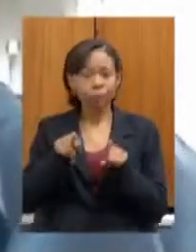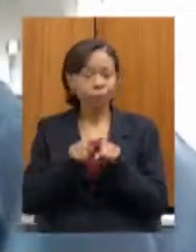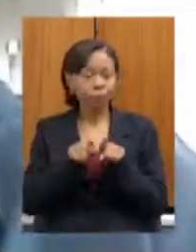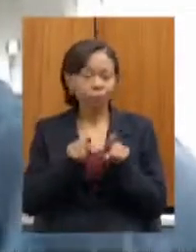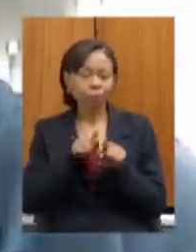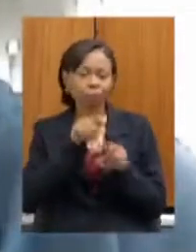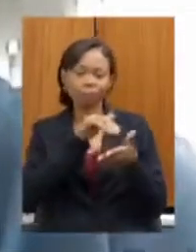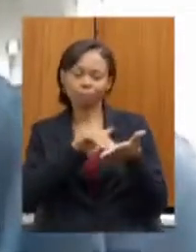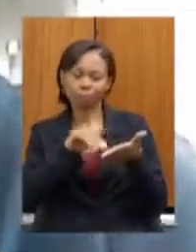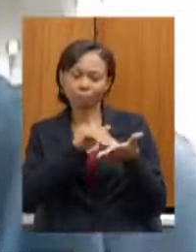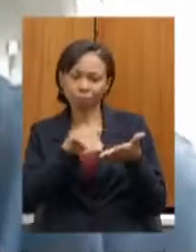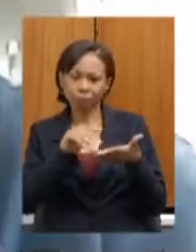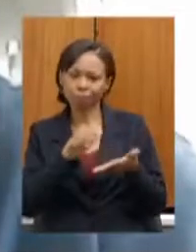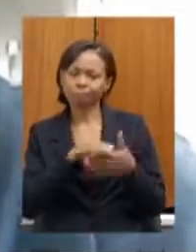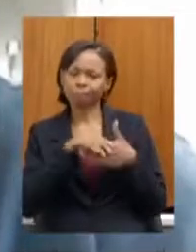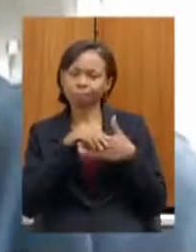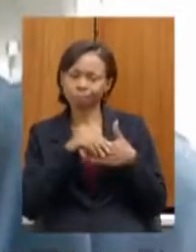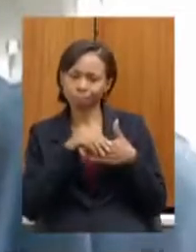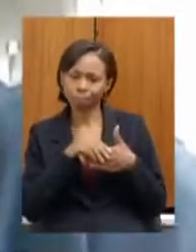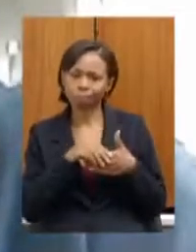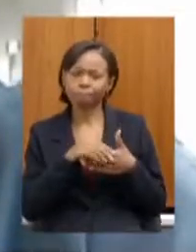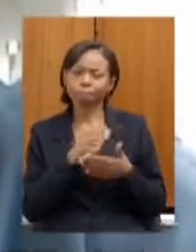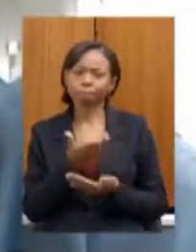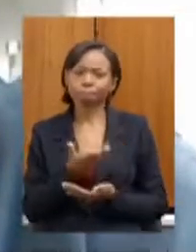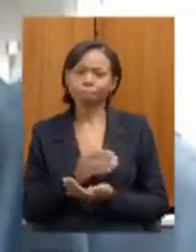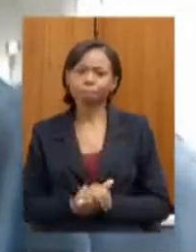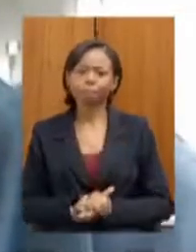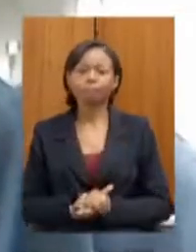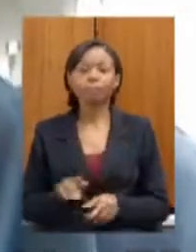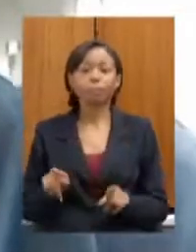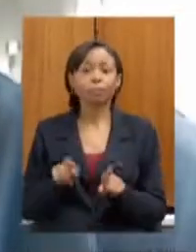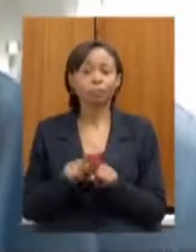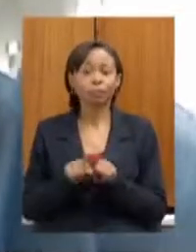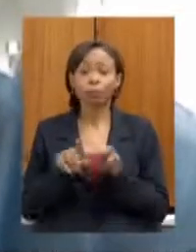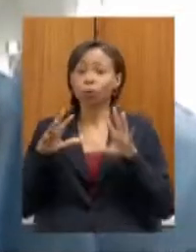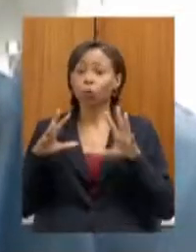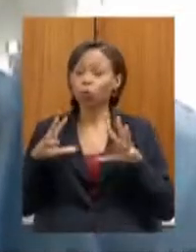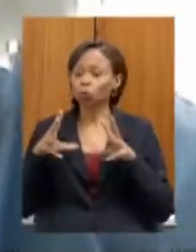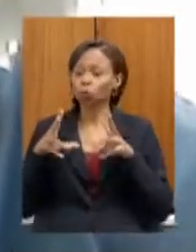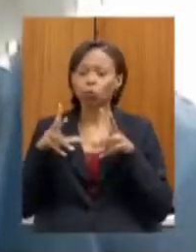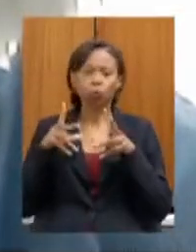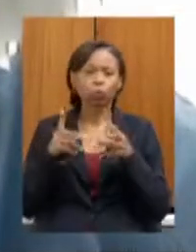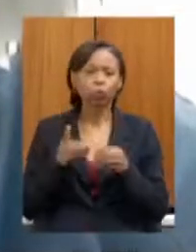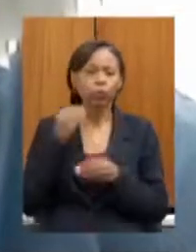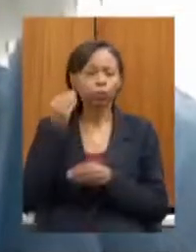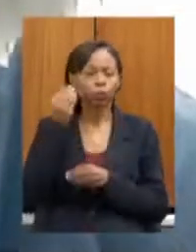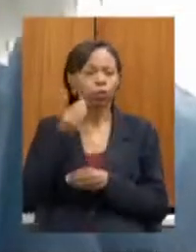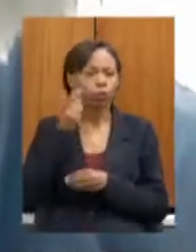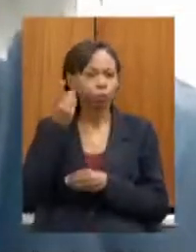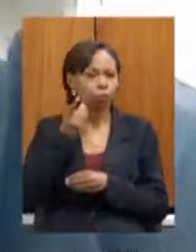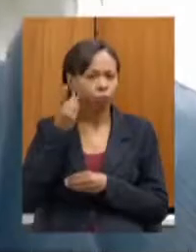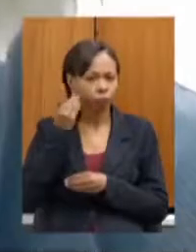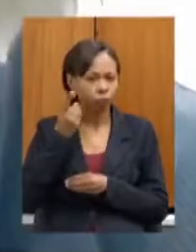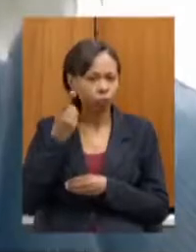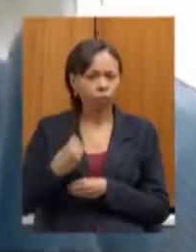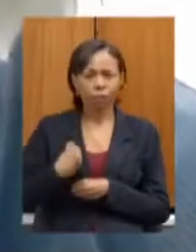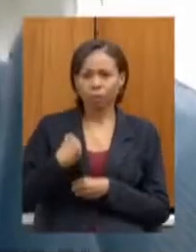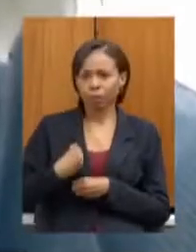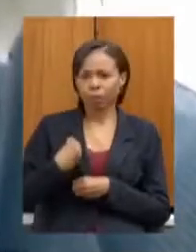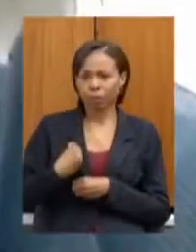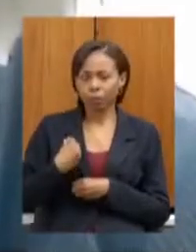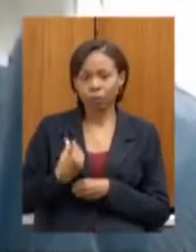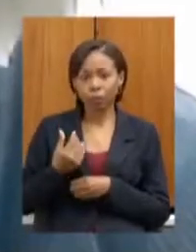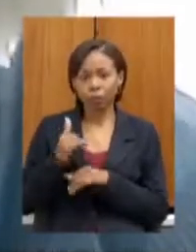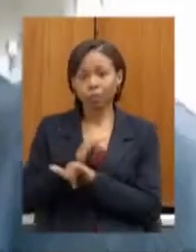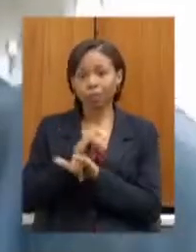secretários, doutor Fernando Marcato, cumprimentar todos os demais deputados e deputadas presentes, dizer da